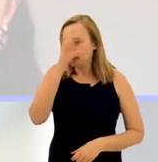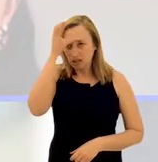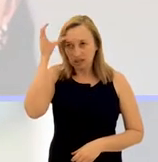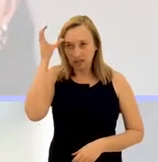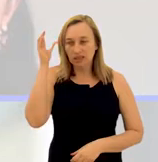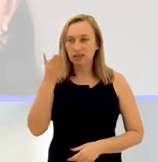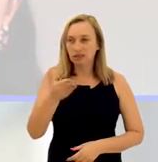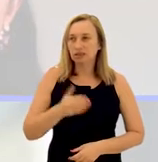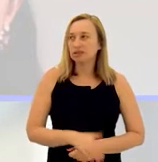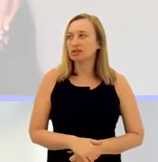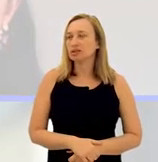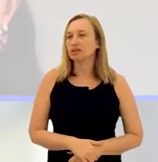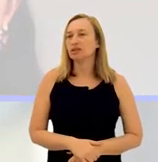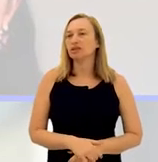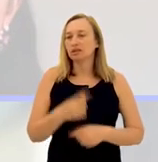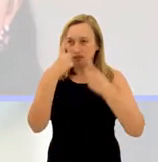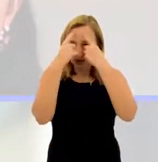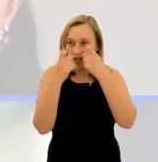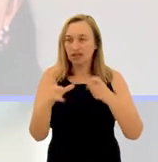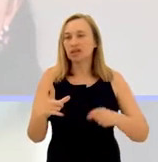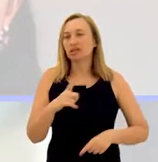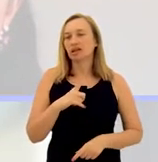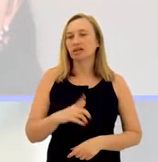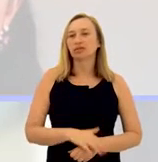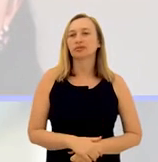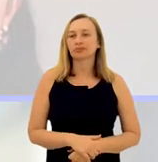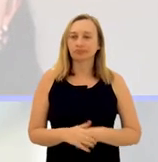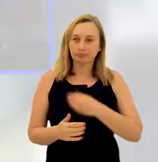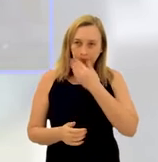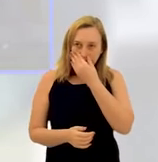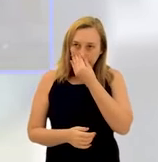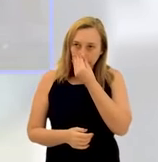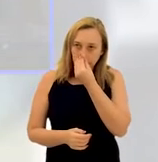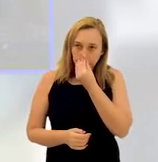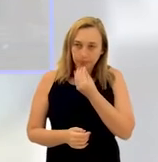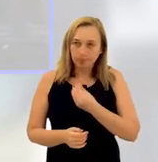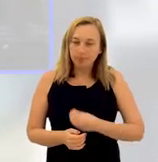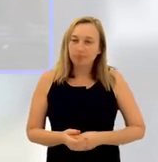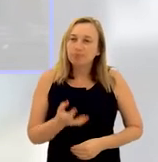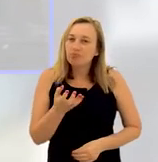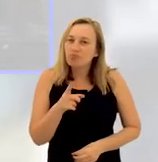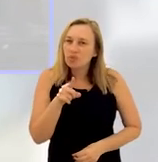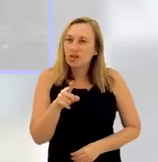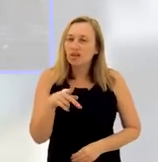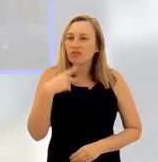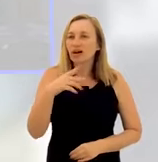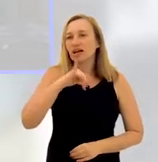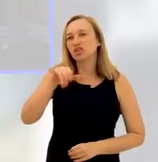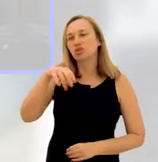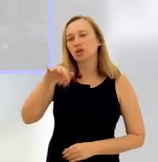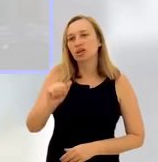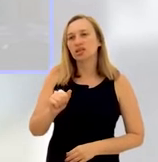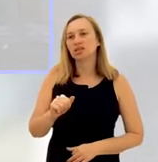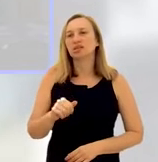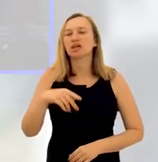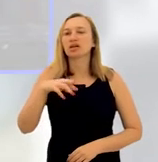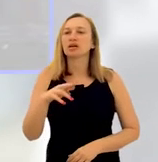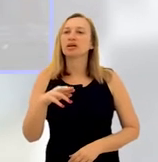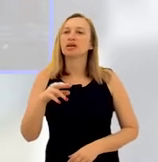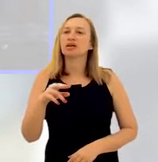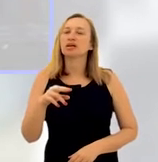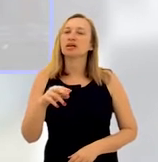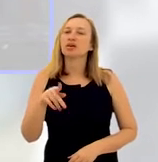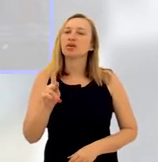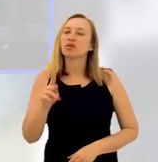clientes aí que estão em situação de violência. Juliana, eu queria que você falasse para a gente, então a Cone já